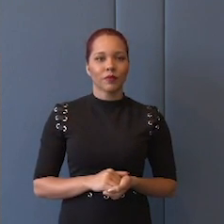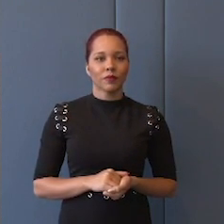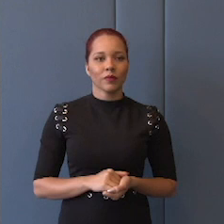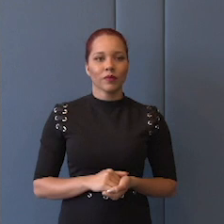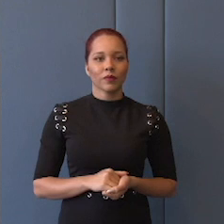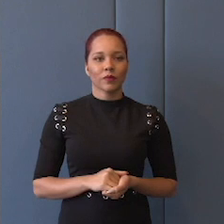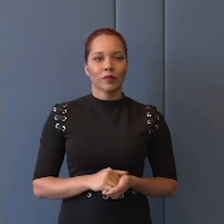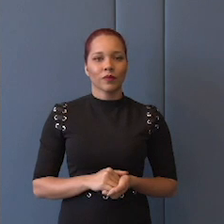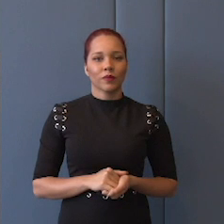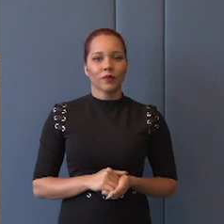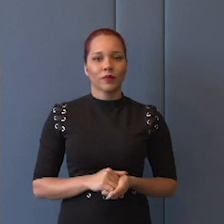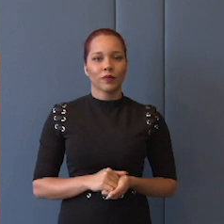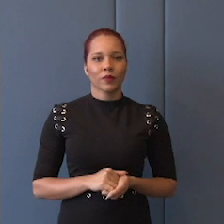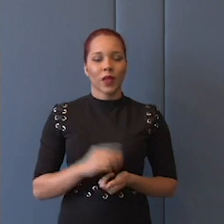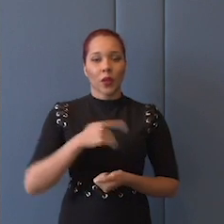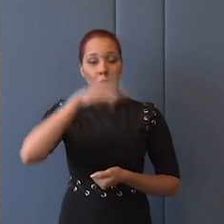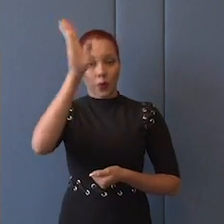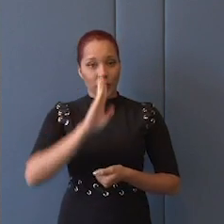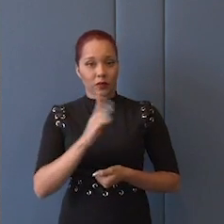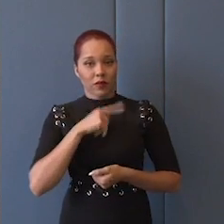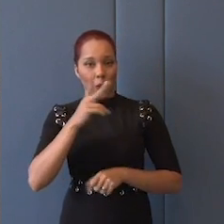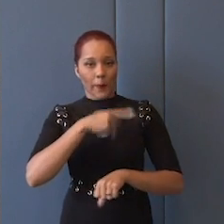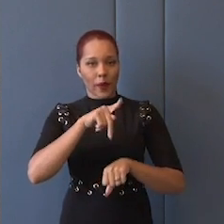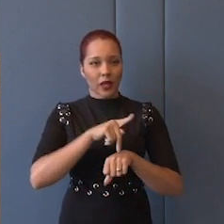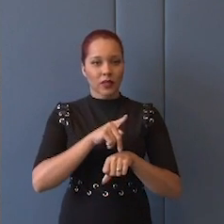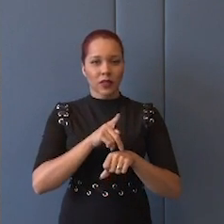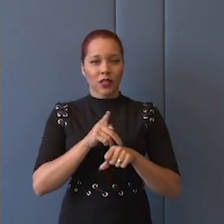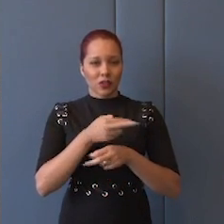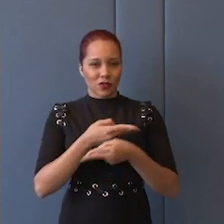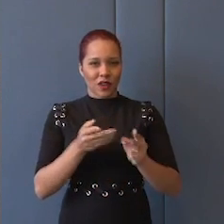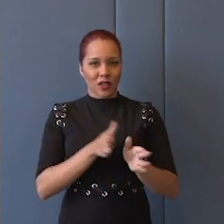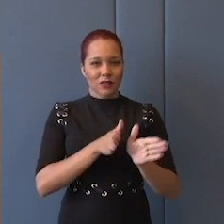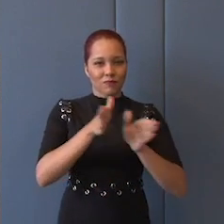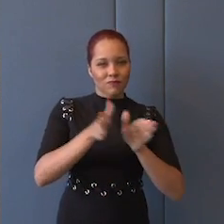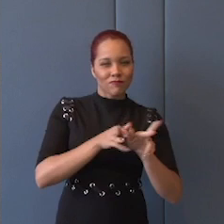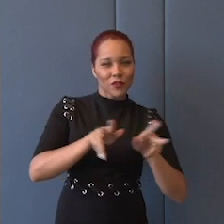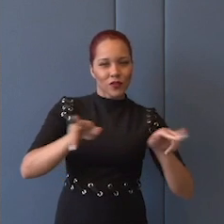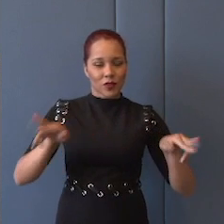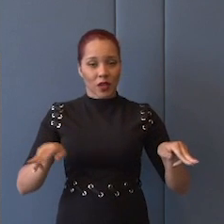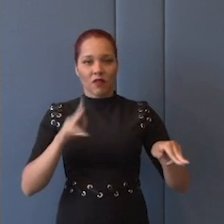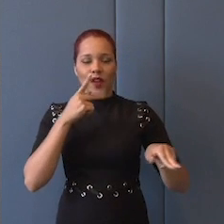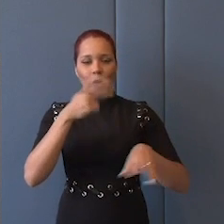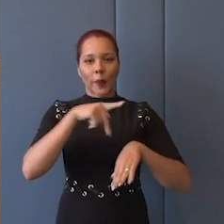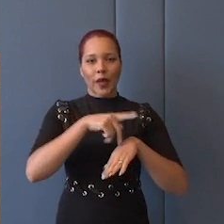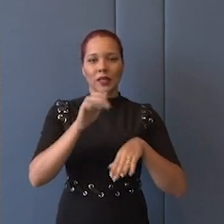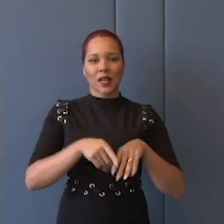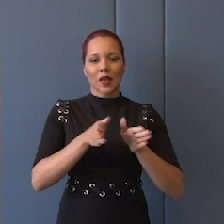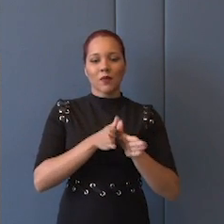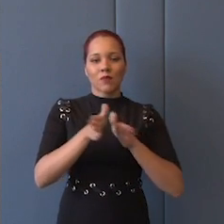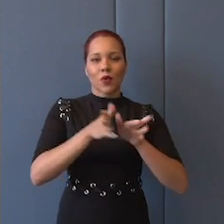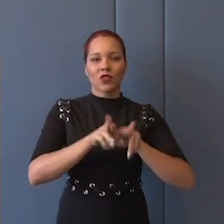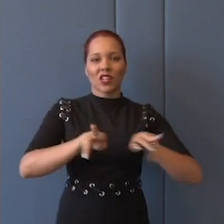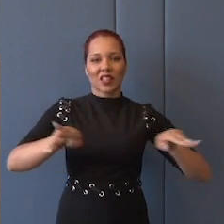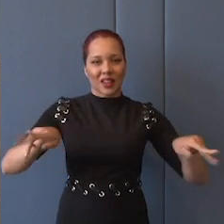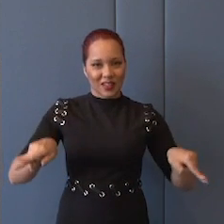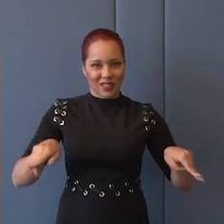Multilateralismo. O Brasil como um país multilateralista. Isso também não significa nada. Dizer que um país é multilateralista não significa absolutamente nada, porque